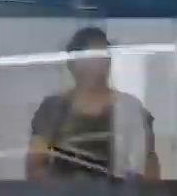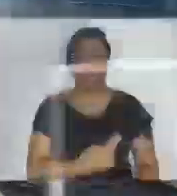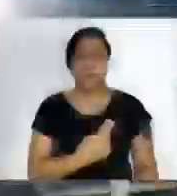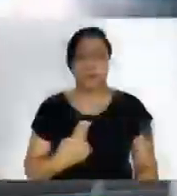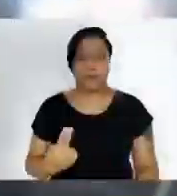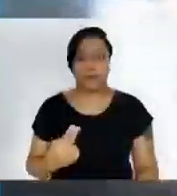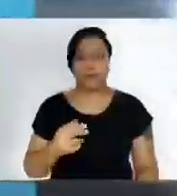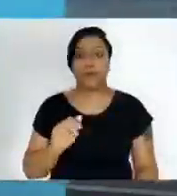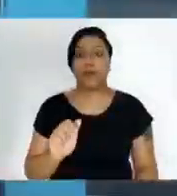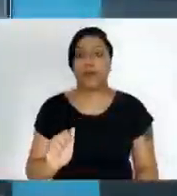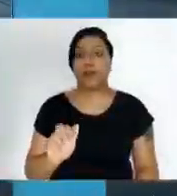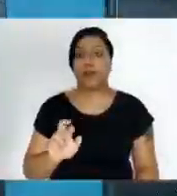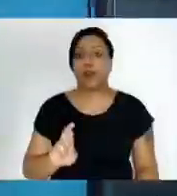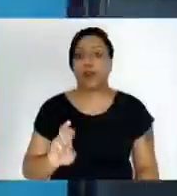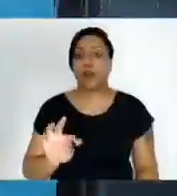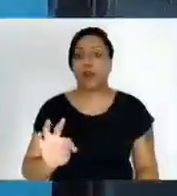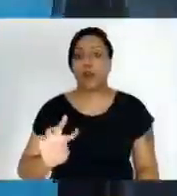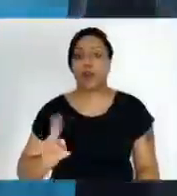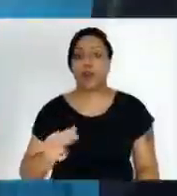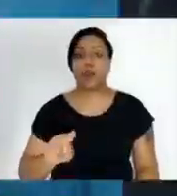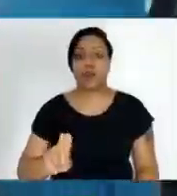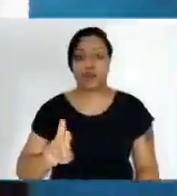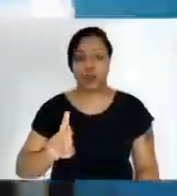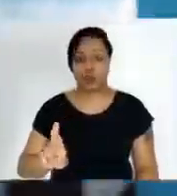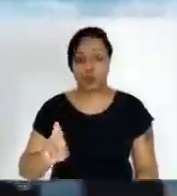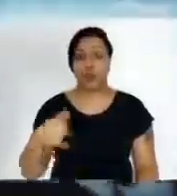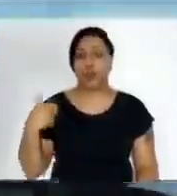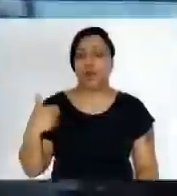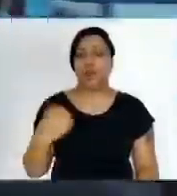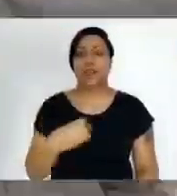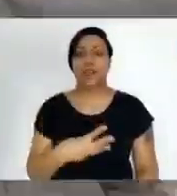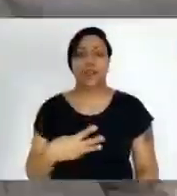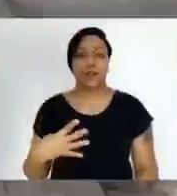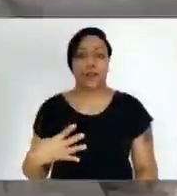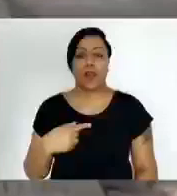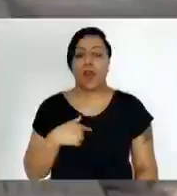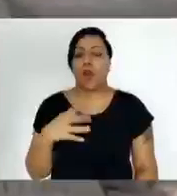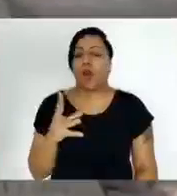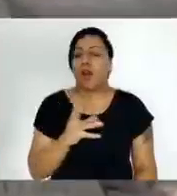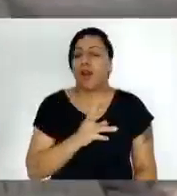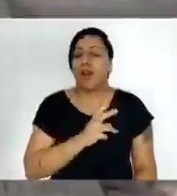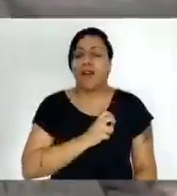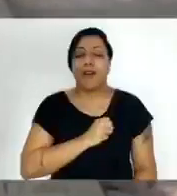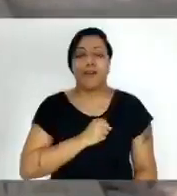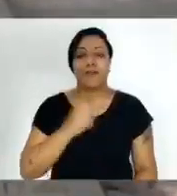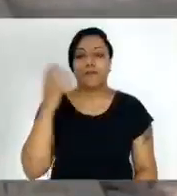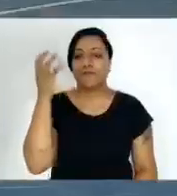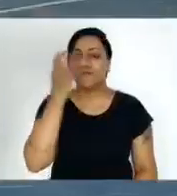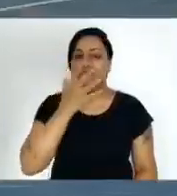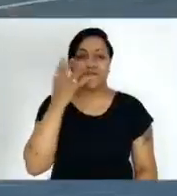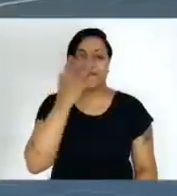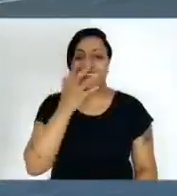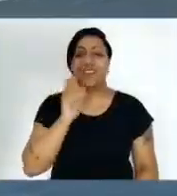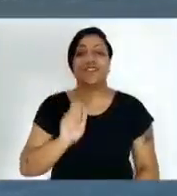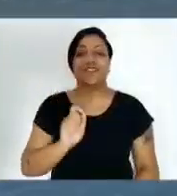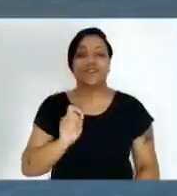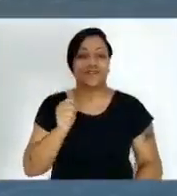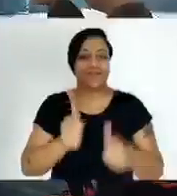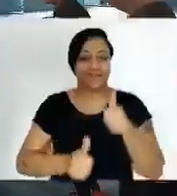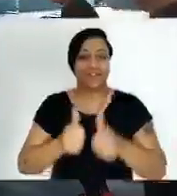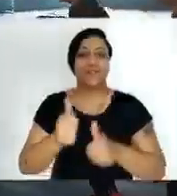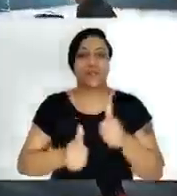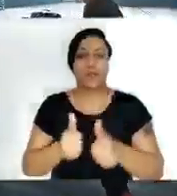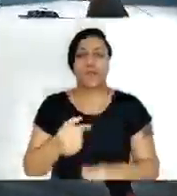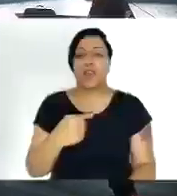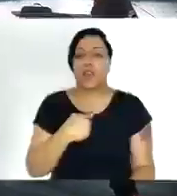Meu nome é Arthur, 34 anos, meu paixão é futebol. Música